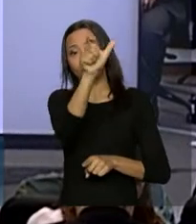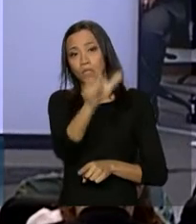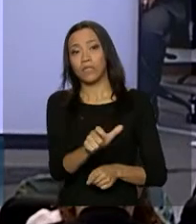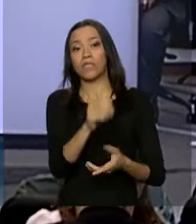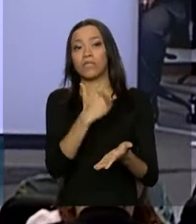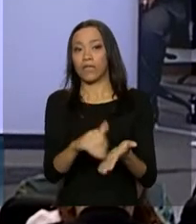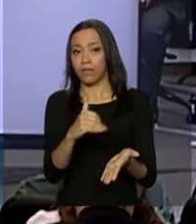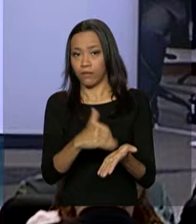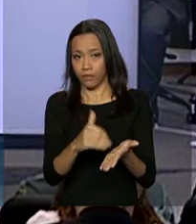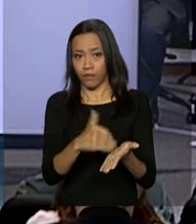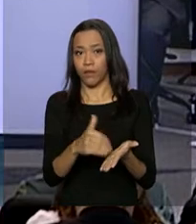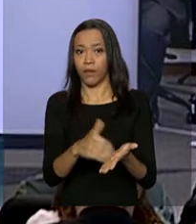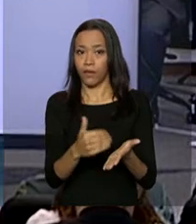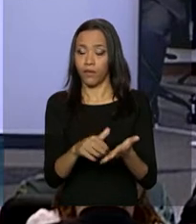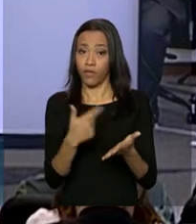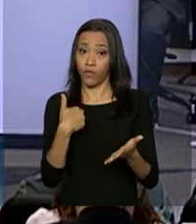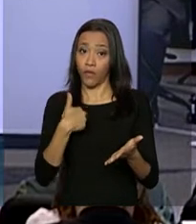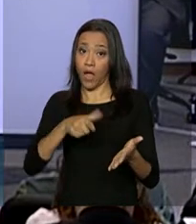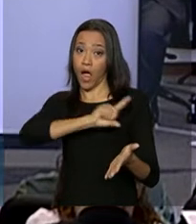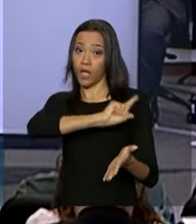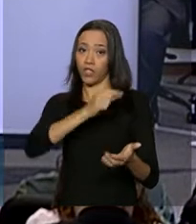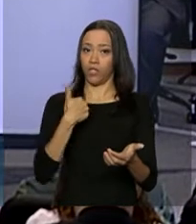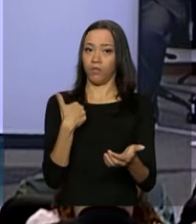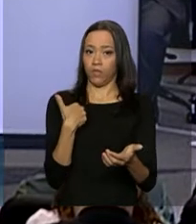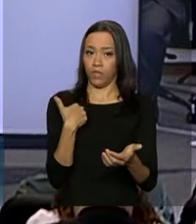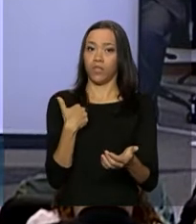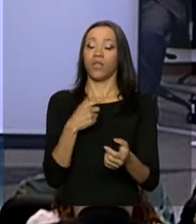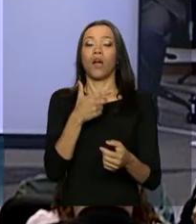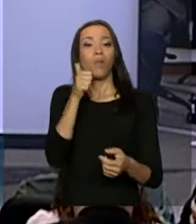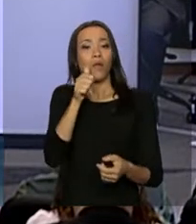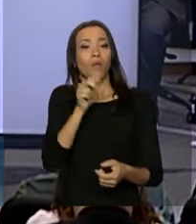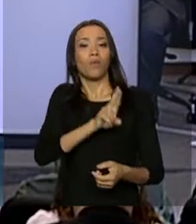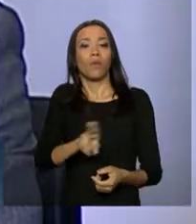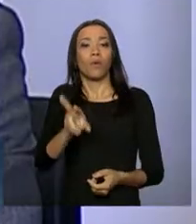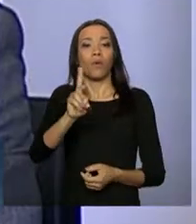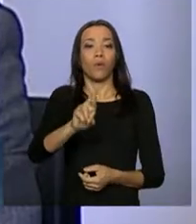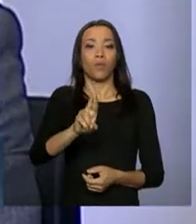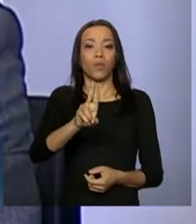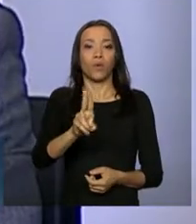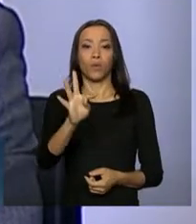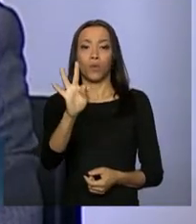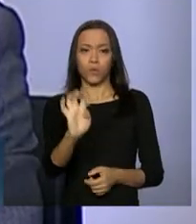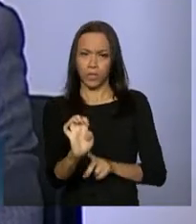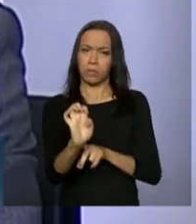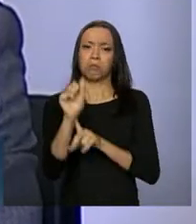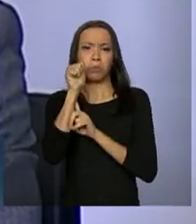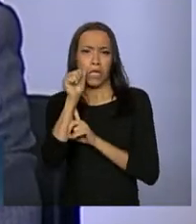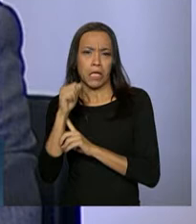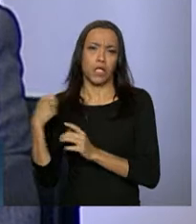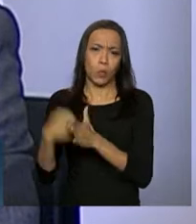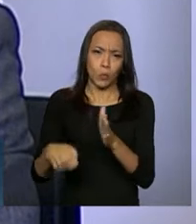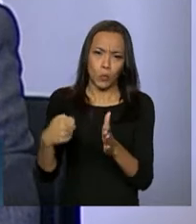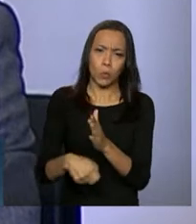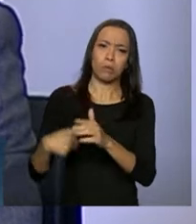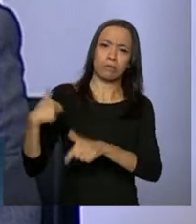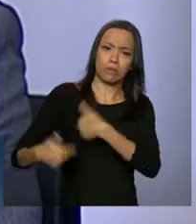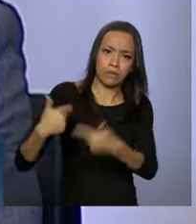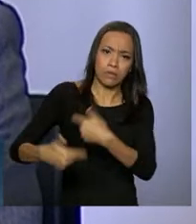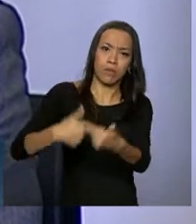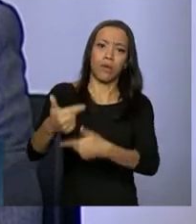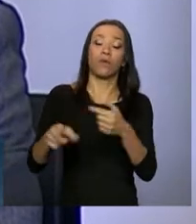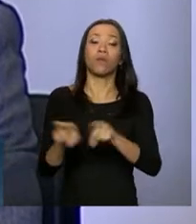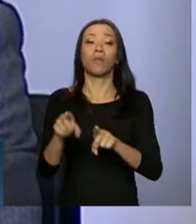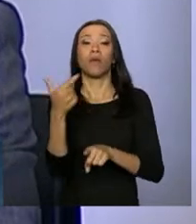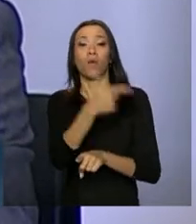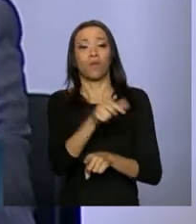que me antecederam, doutora Ruth Vilela, que foi uma grande batalhadora nessa causa, doutora Vera Olímpia,